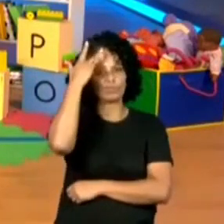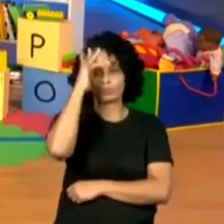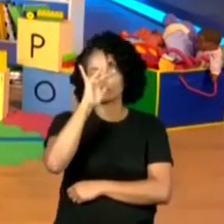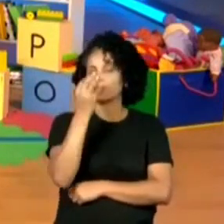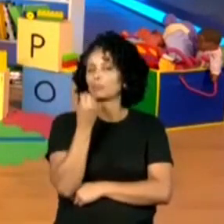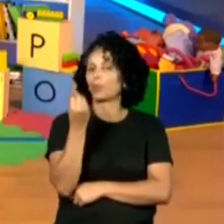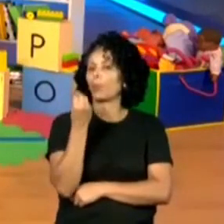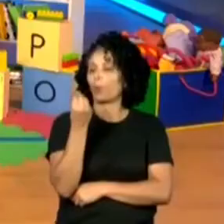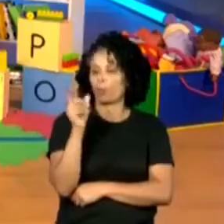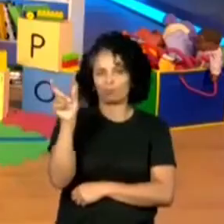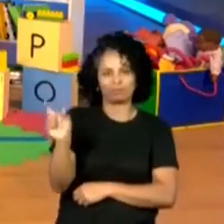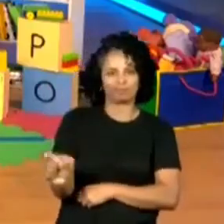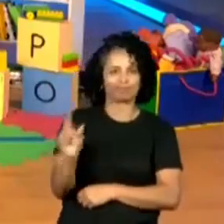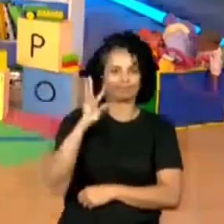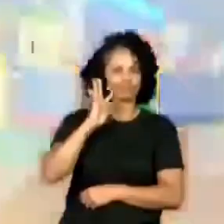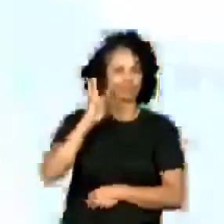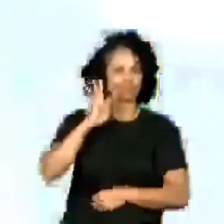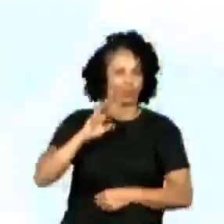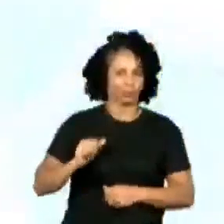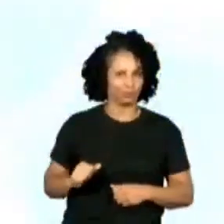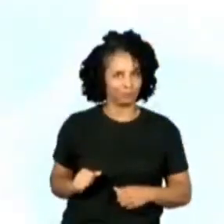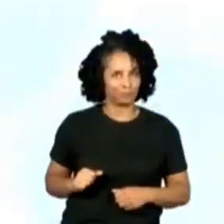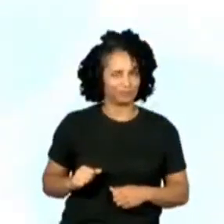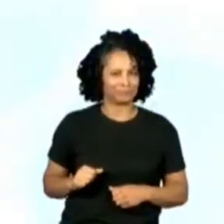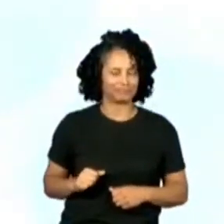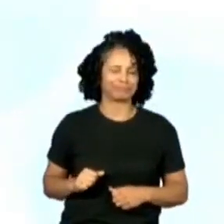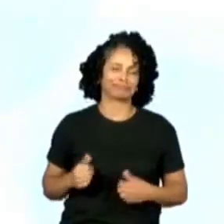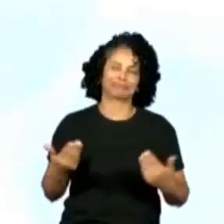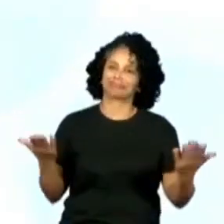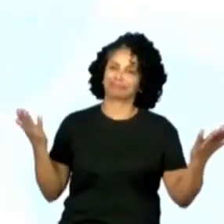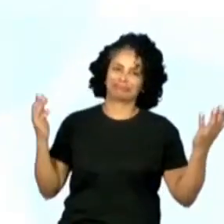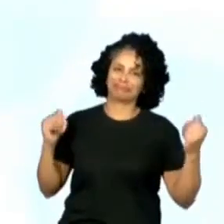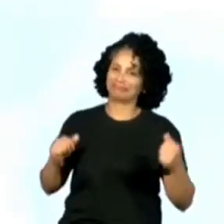como ela é legal. Olha só. Ah!